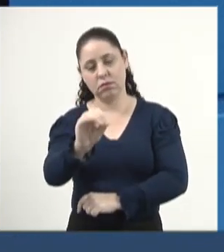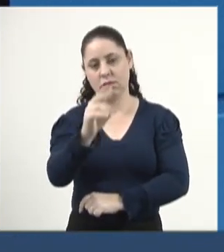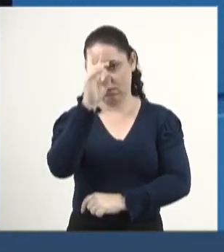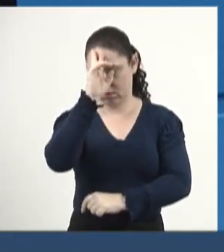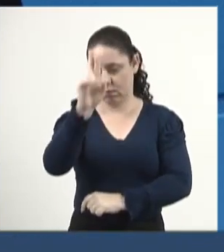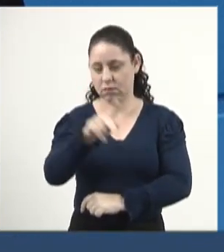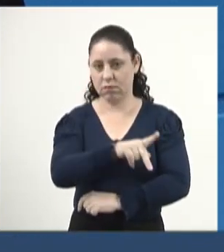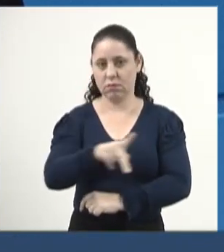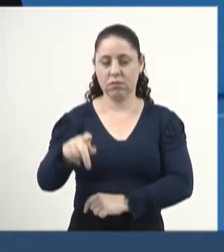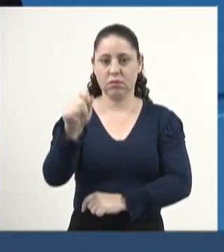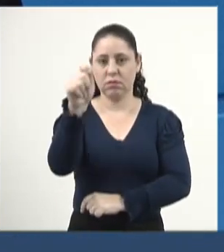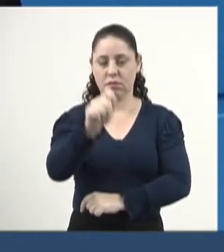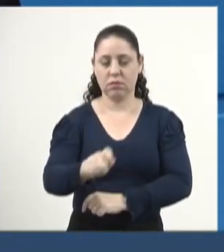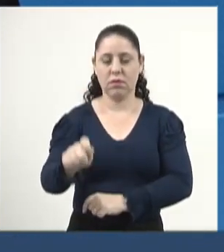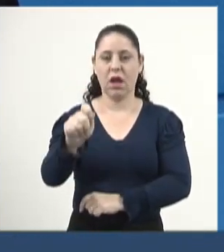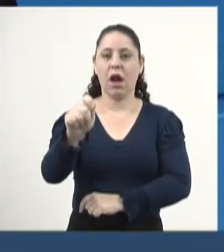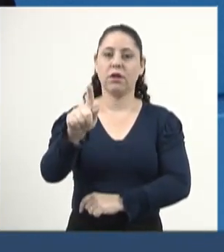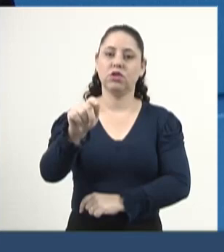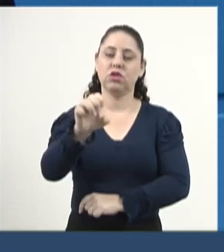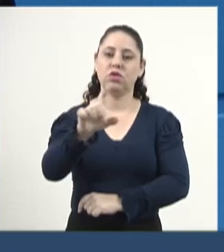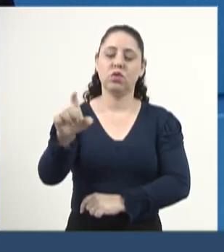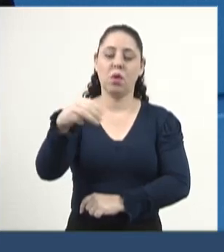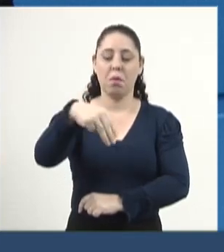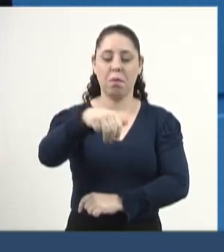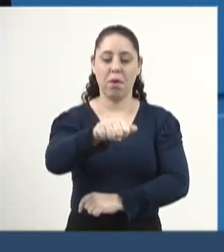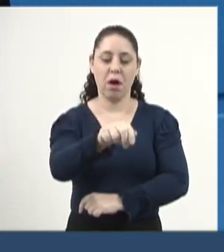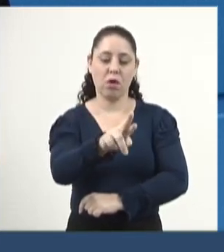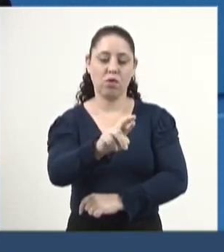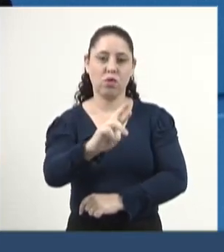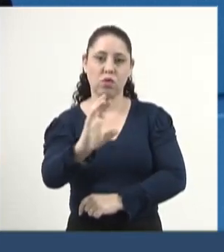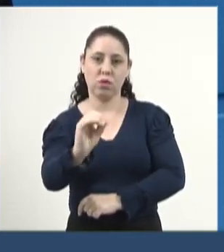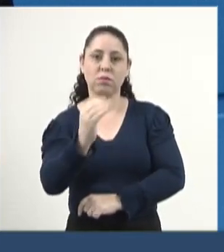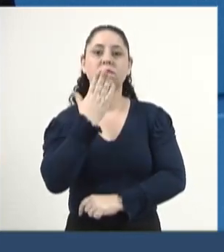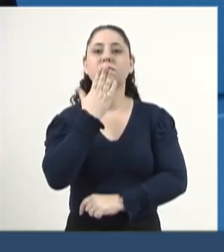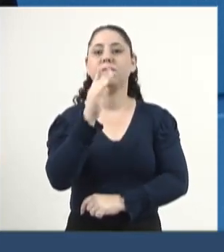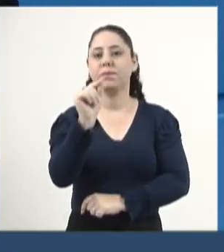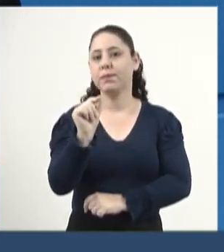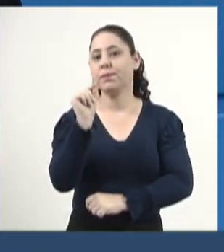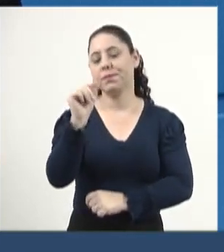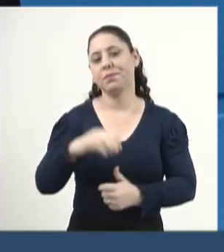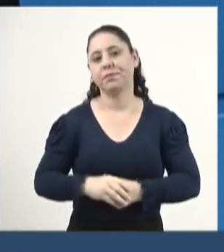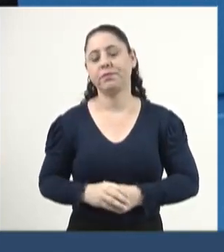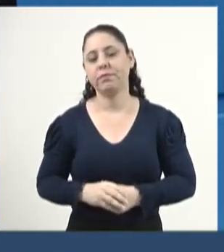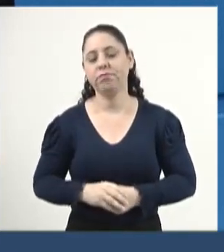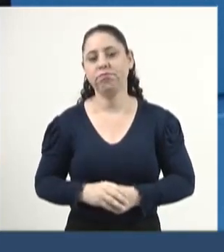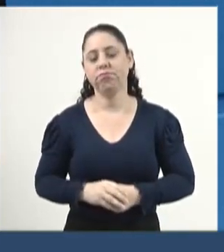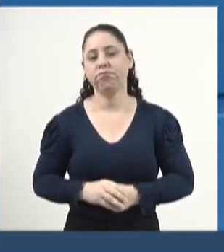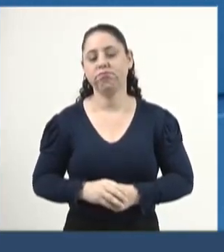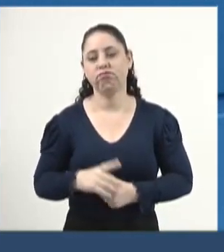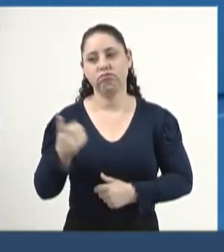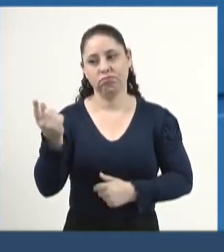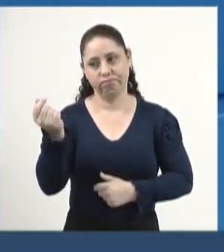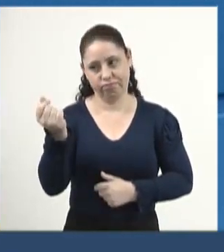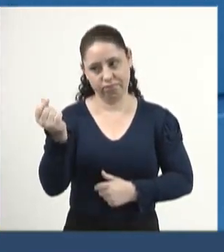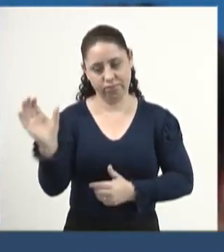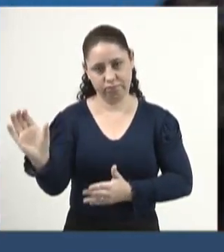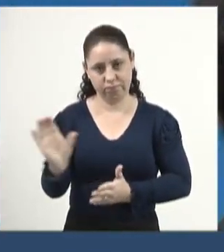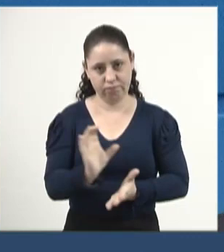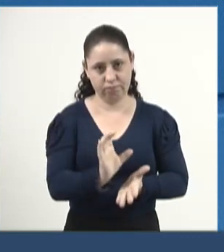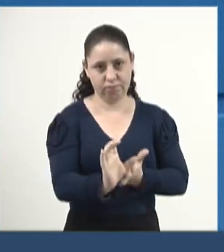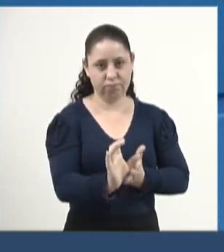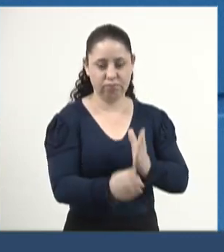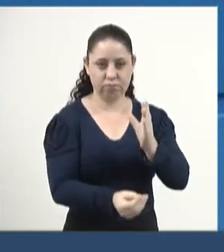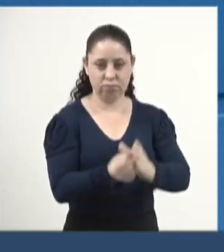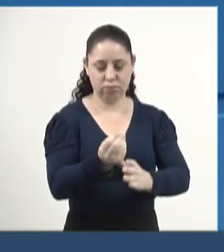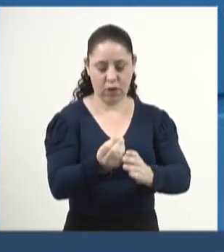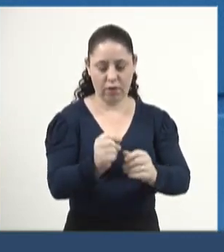-presidente da AGESUL, Mauro Azambuja, solicitando a viabilização de recursos para a implantação de uma